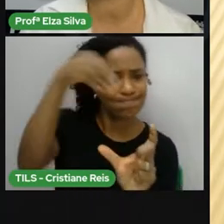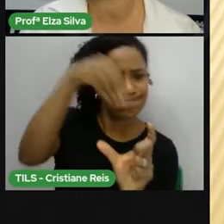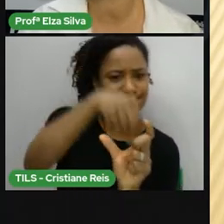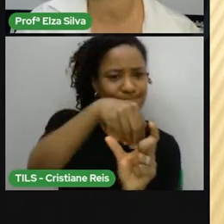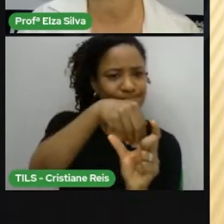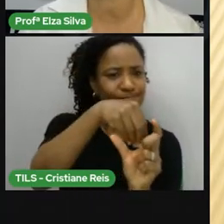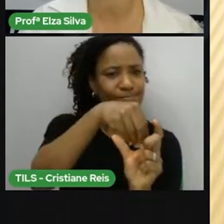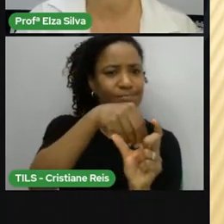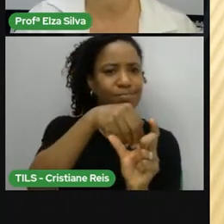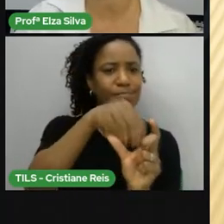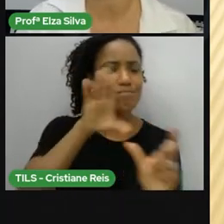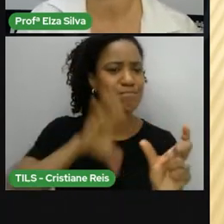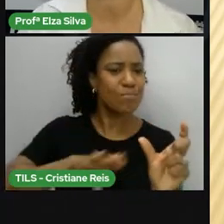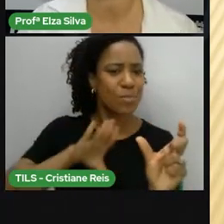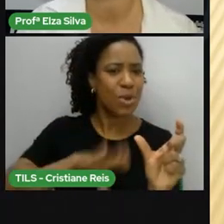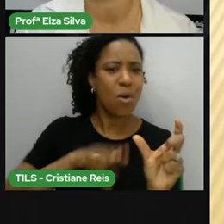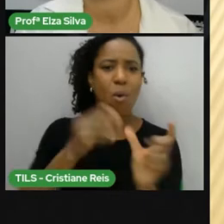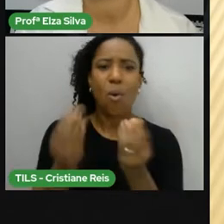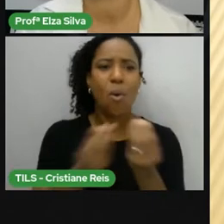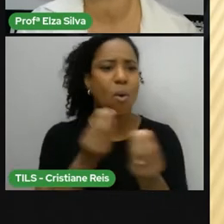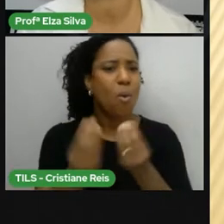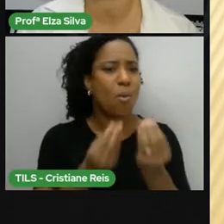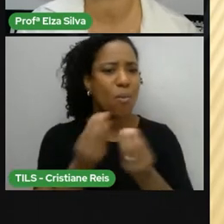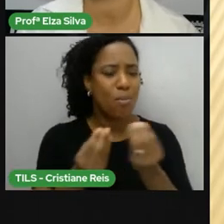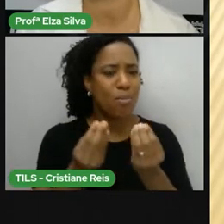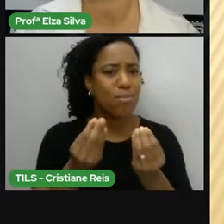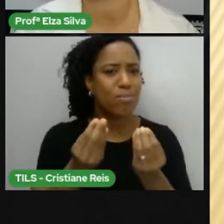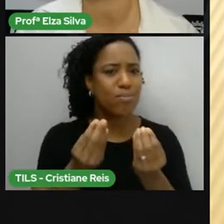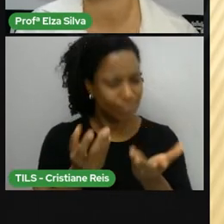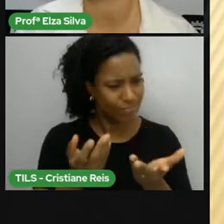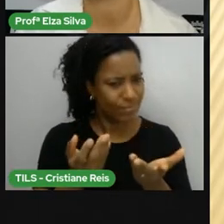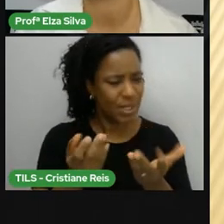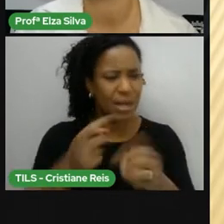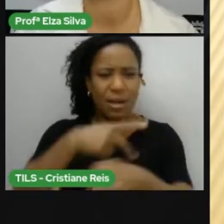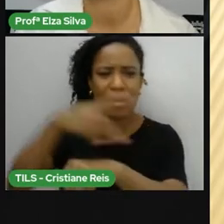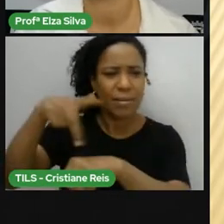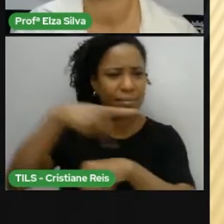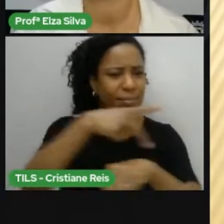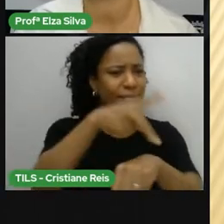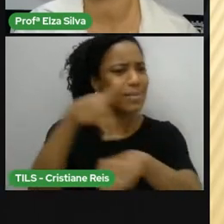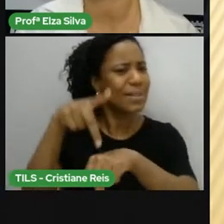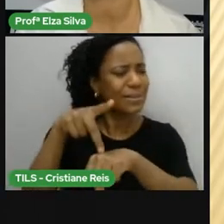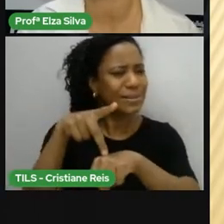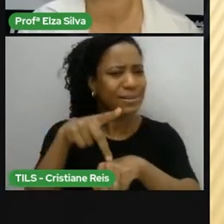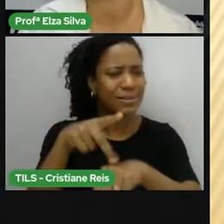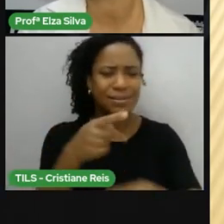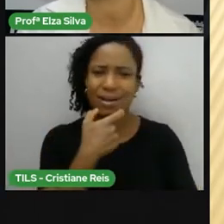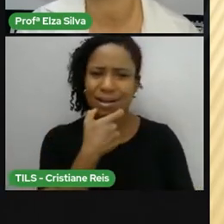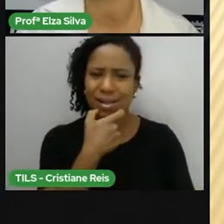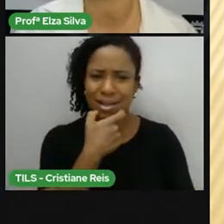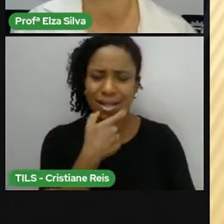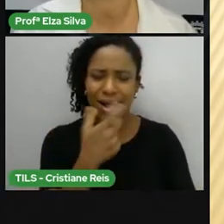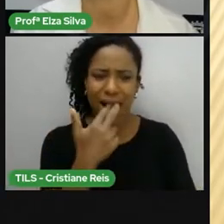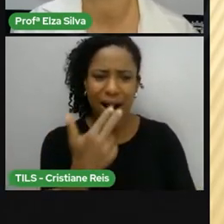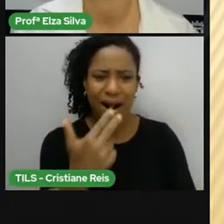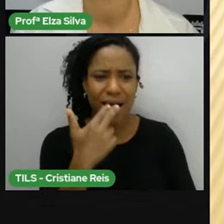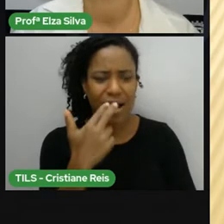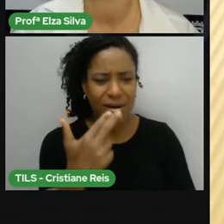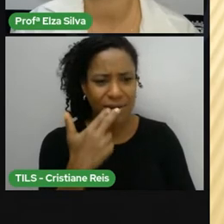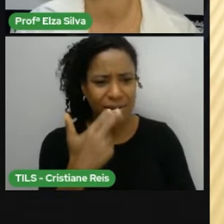Primeiro, gente deve pensar, não é? Países que falam inglês. Será que são muitos países?